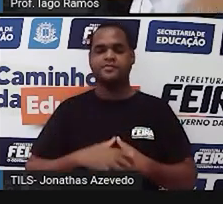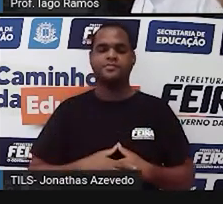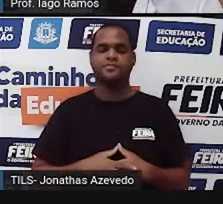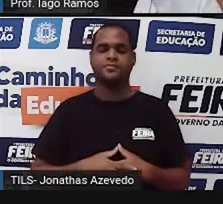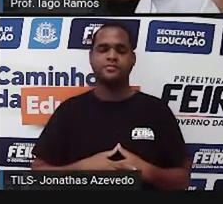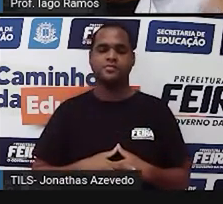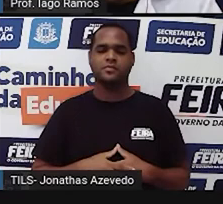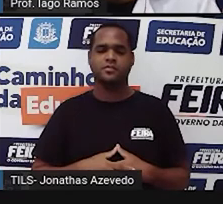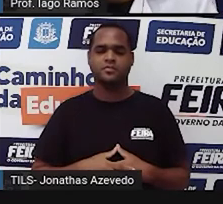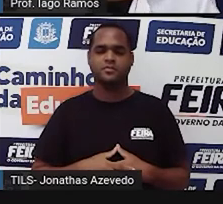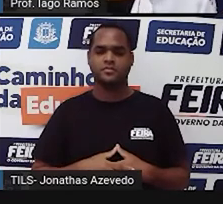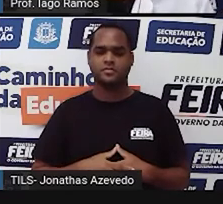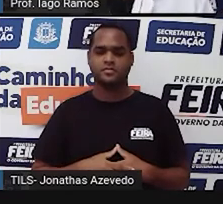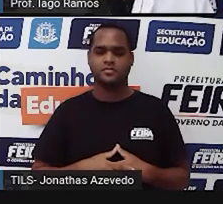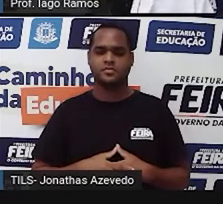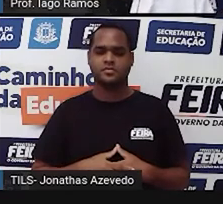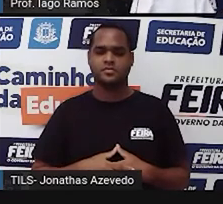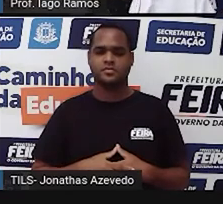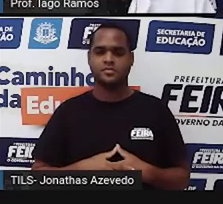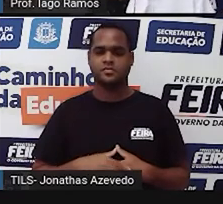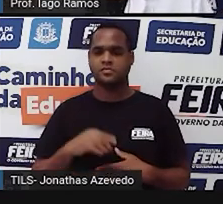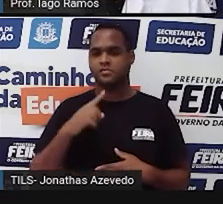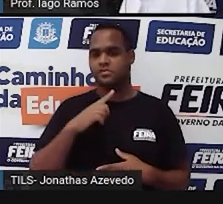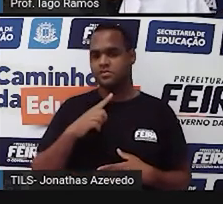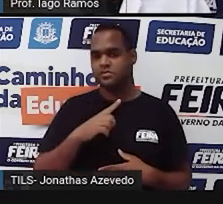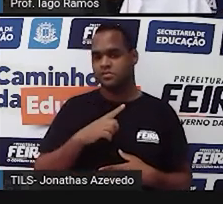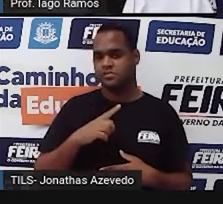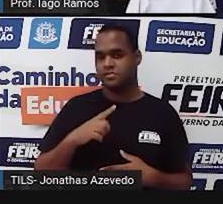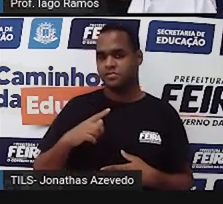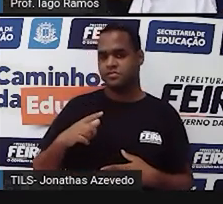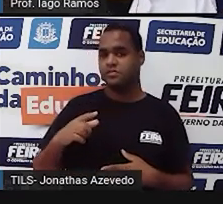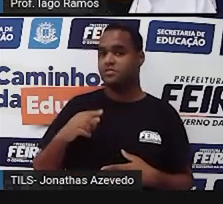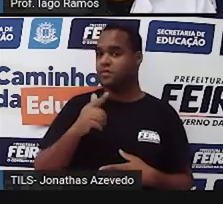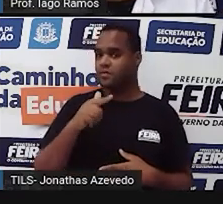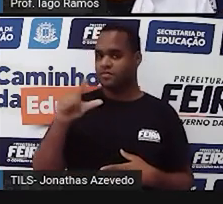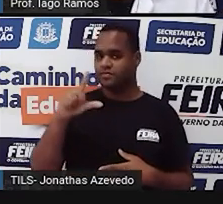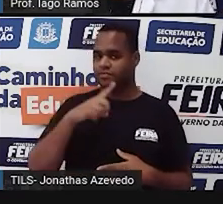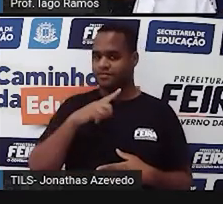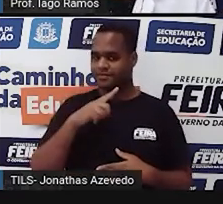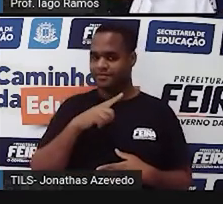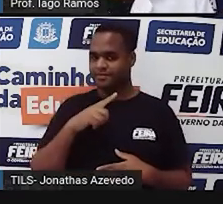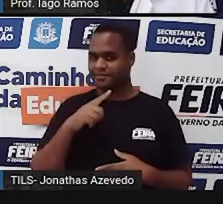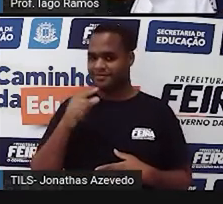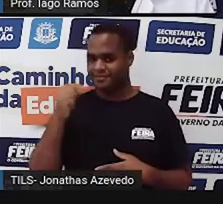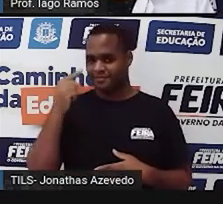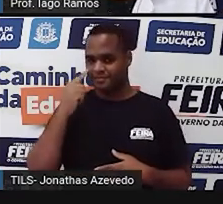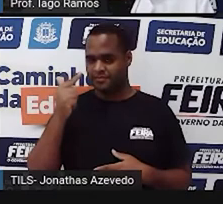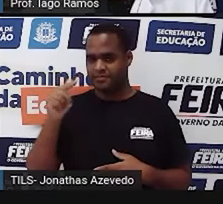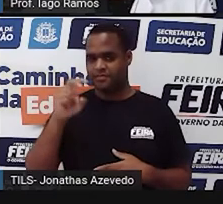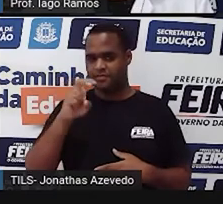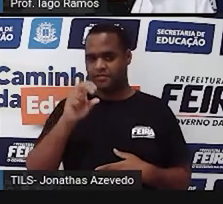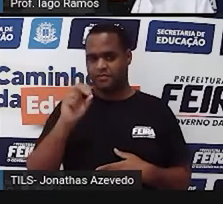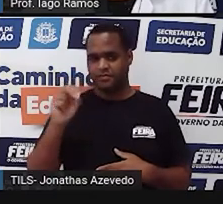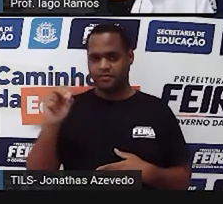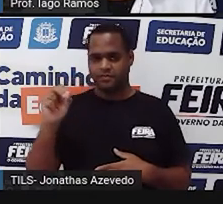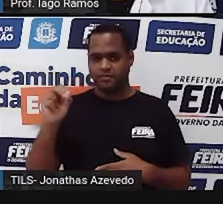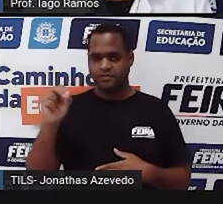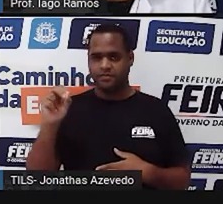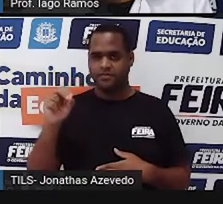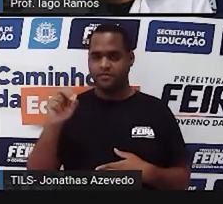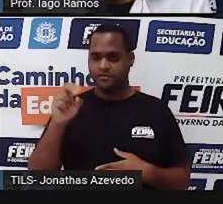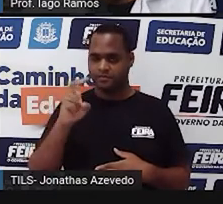E o que está nesse prato está equilibrado com o outro prato que tem 500